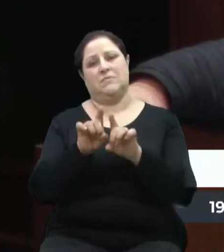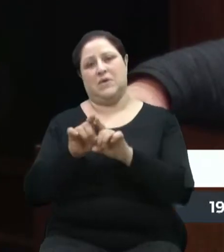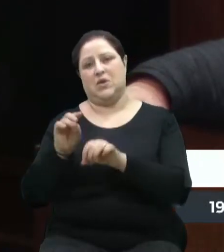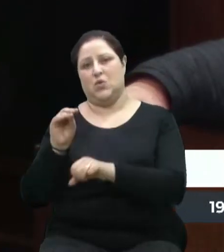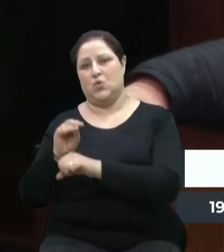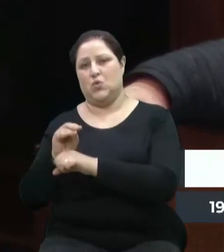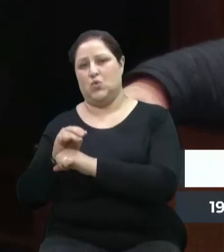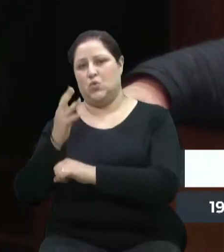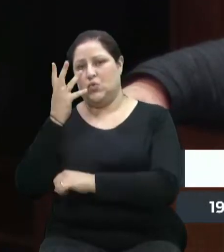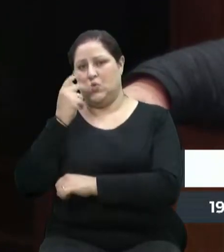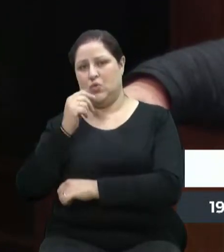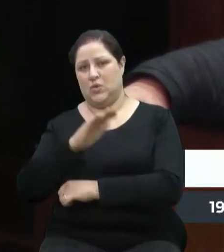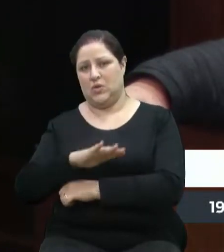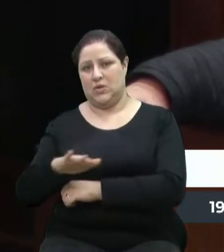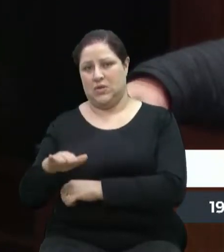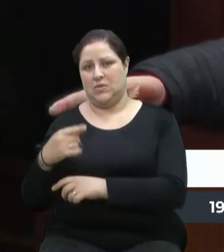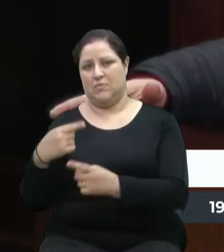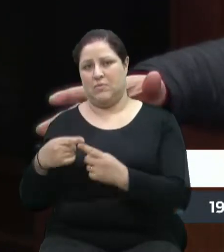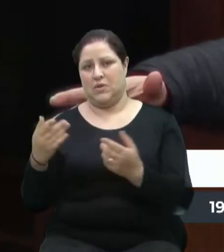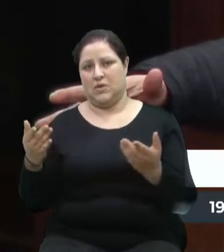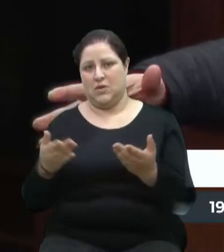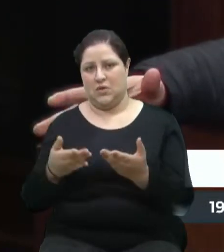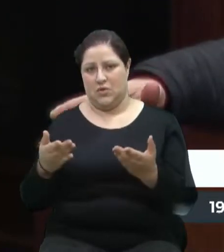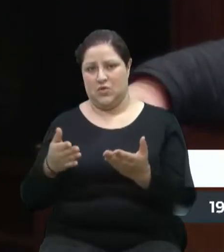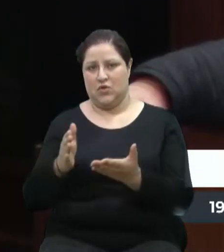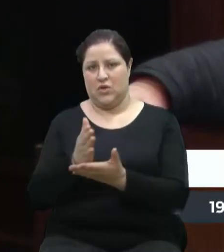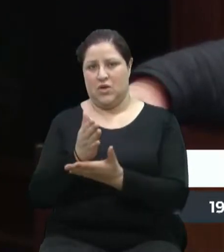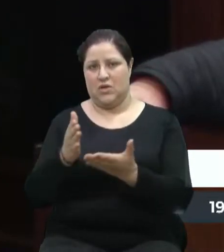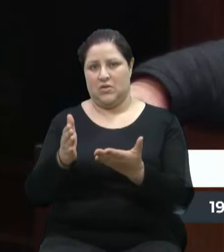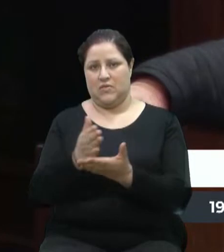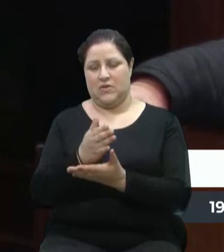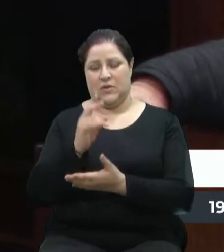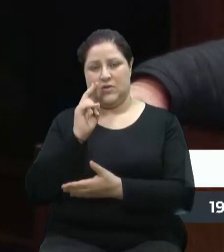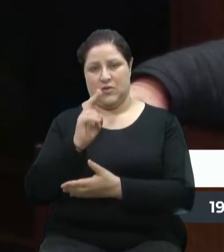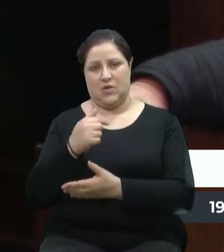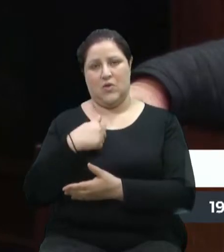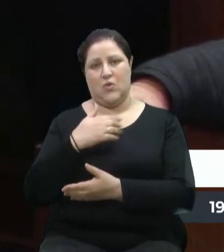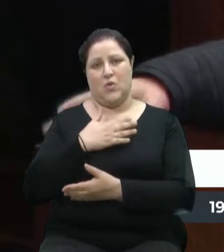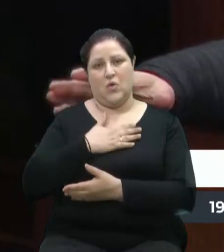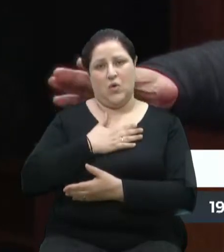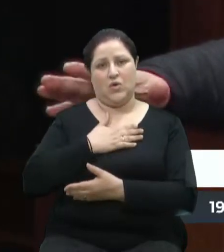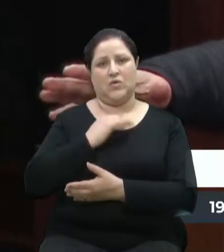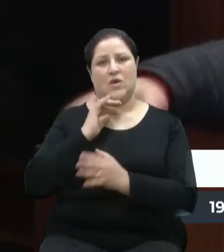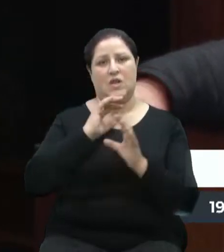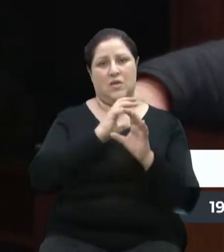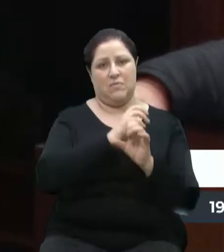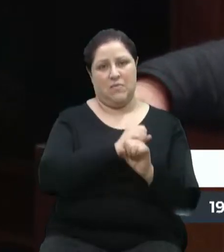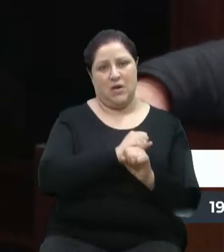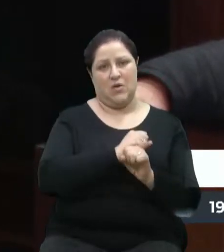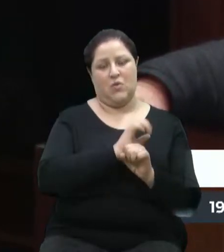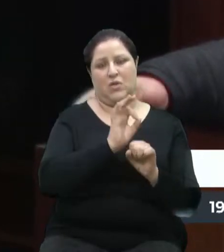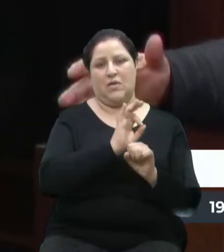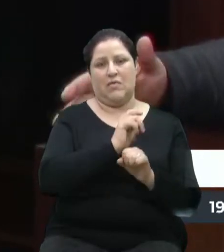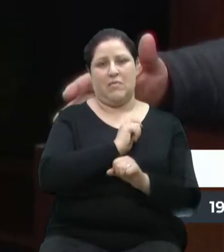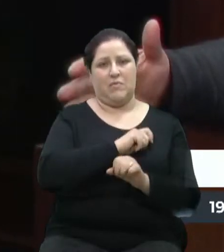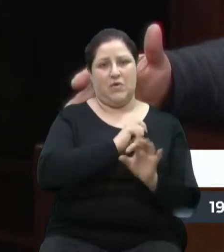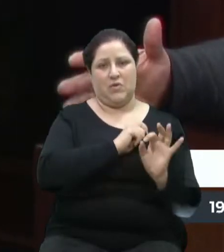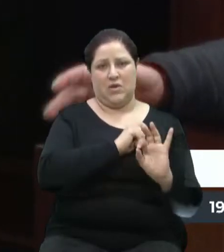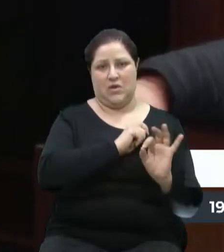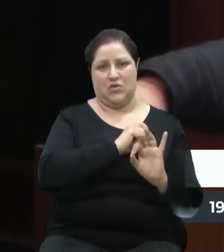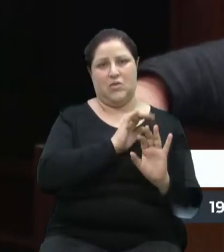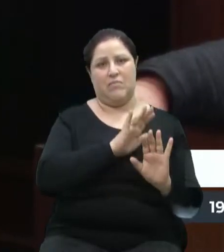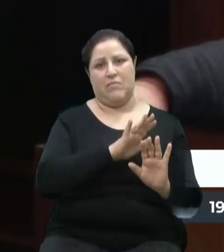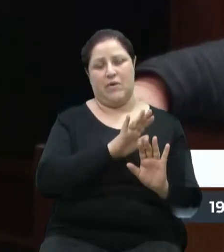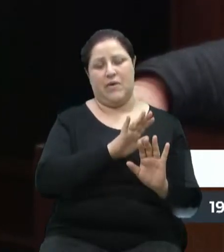Porque, hoje em dia, vou te dizer, às vezes, Às vezes, olha, eu gosto de animais e não maltrato nenhum. Mas, às vezes, são